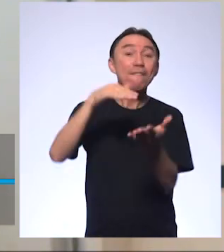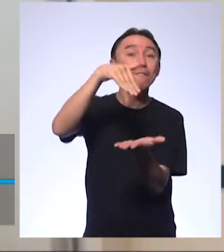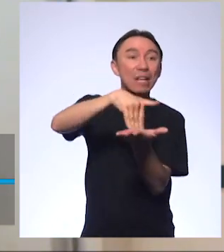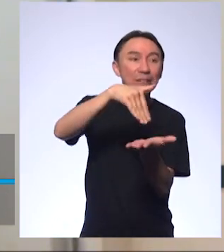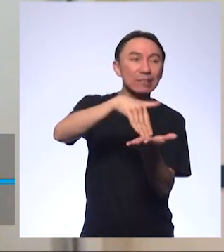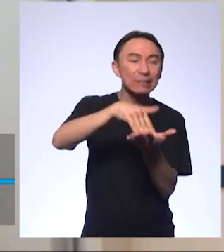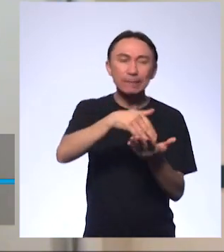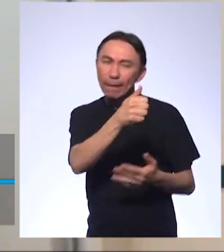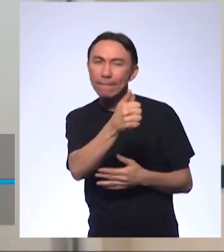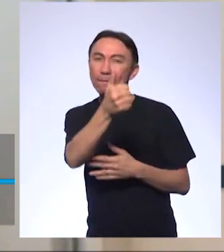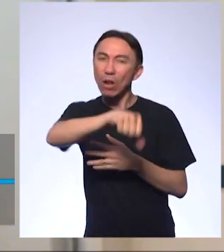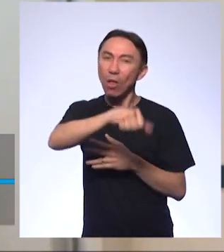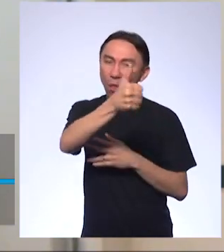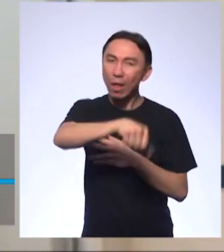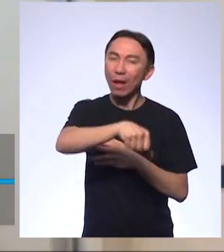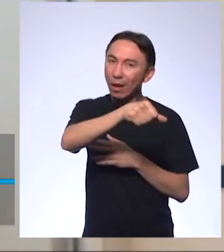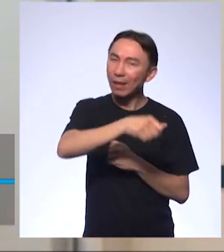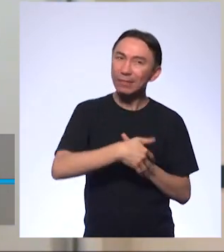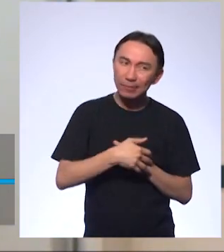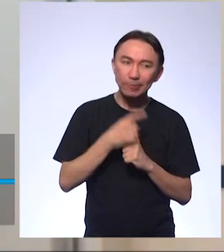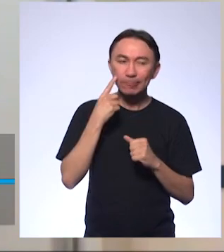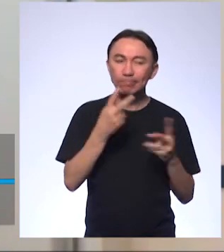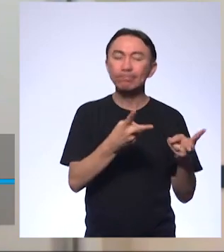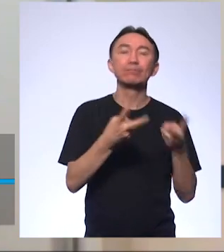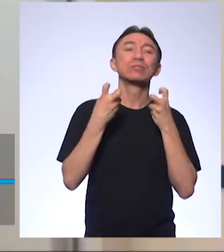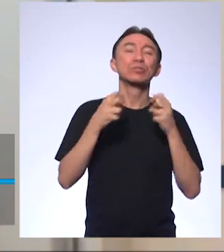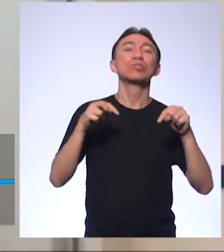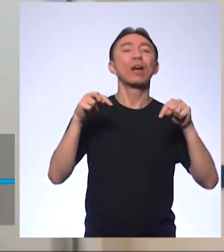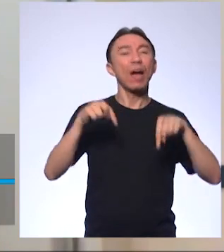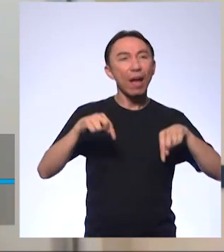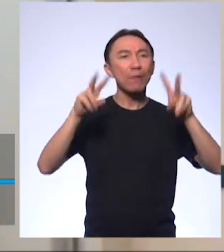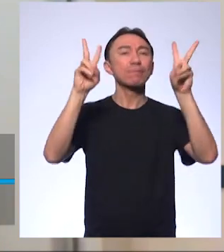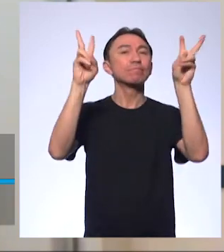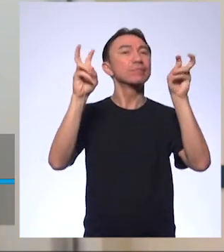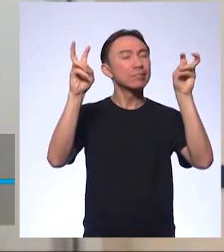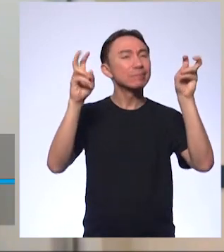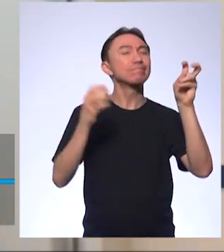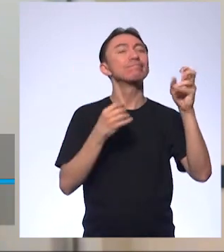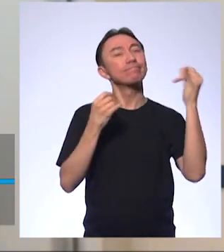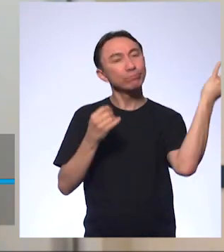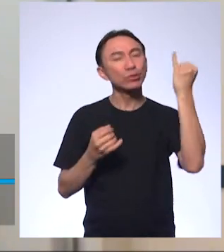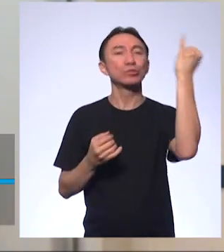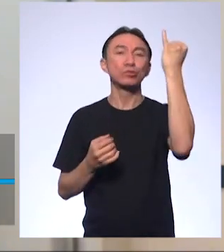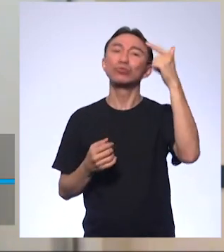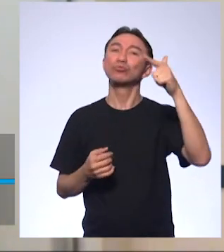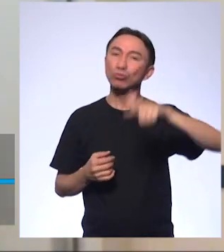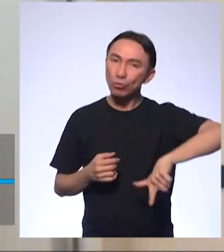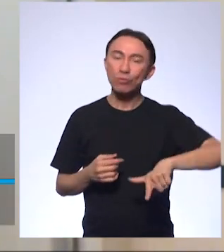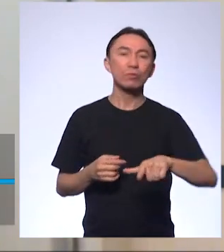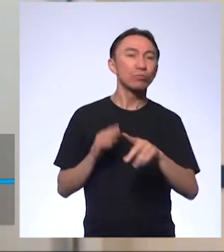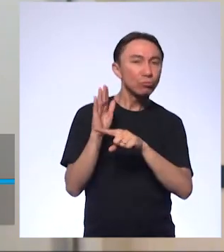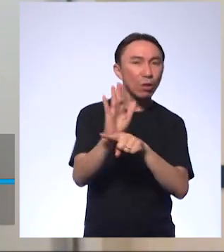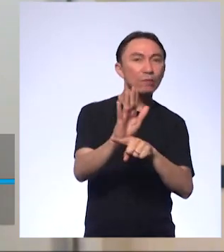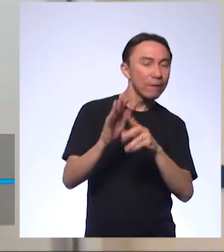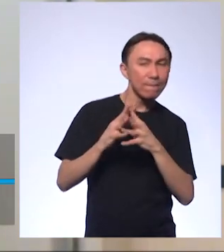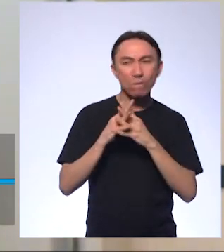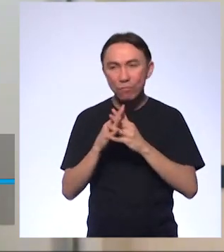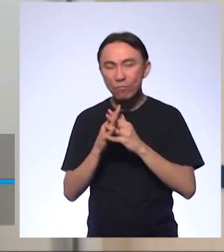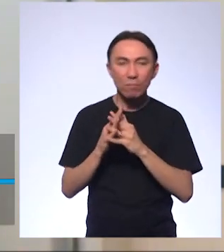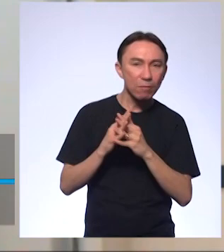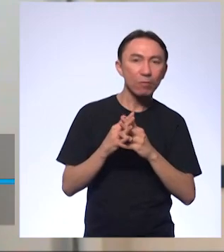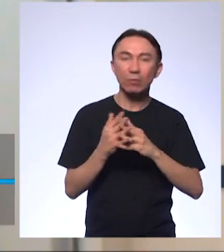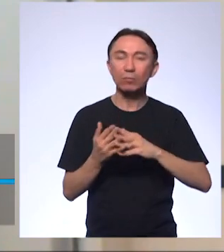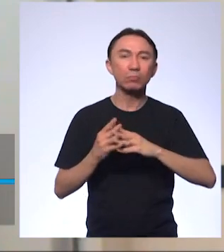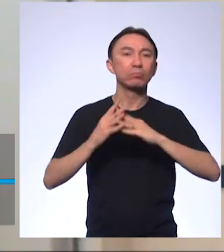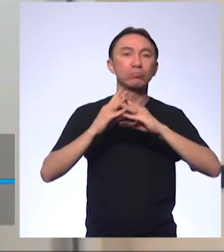esse é um tema recorrente e que é interessante nós retomarmos algumas coisinhas para tirarmos as dúvidas de vocês. Então, vamos